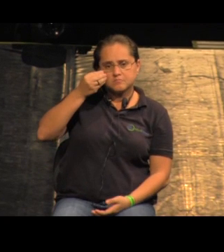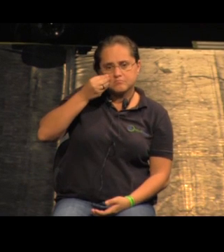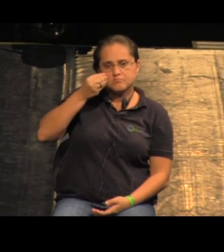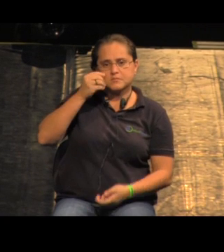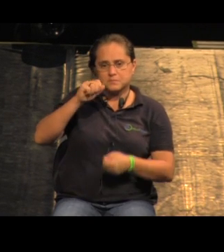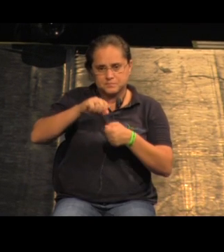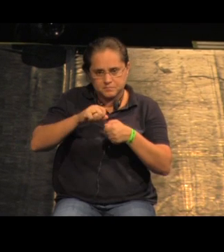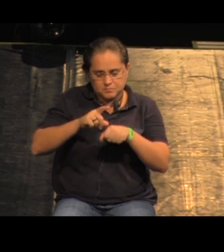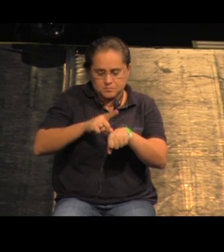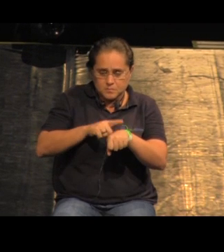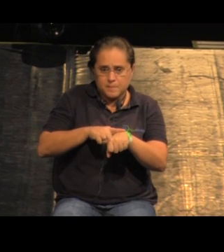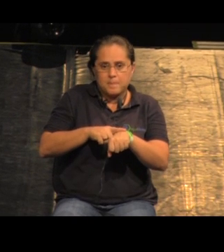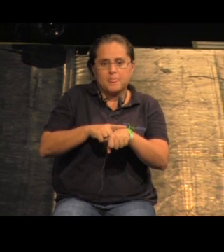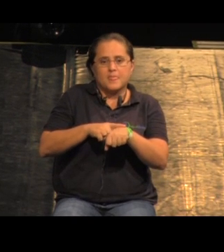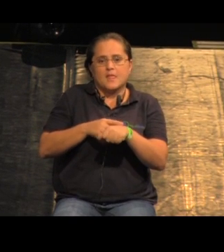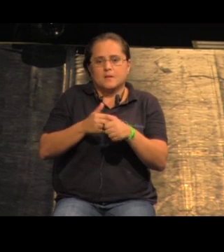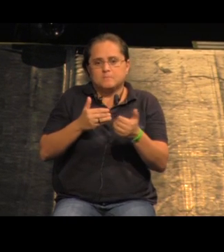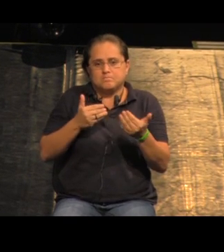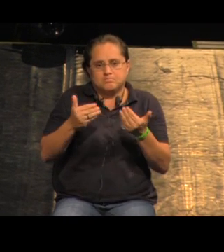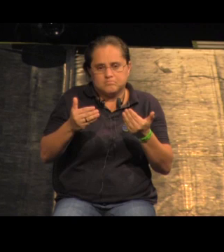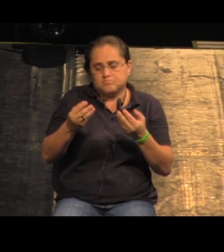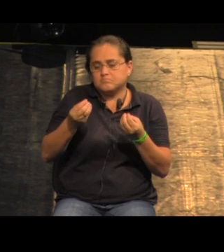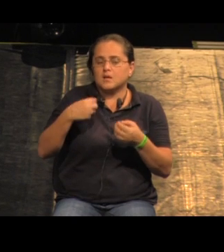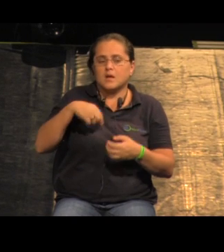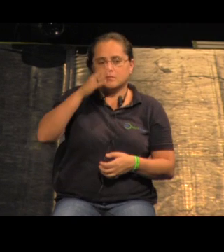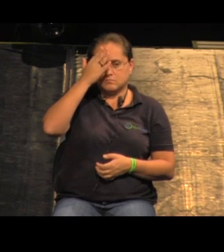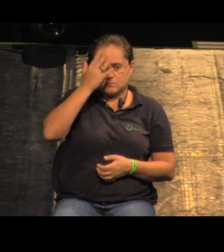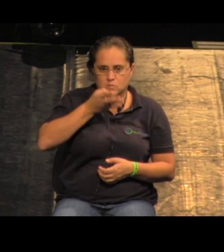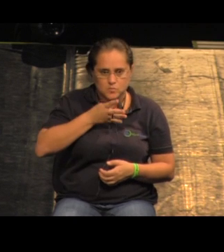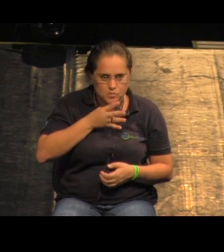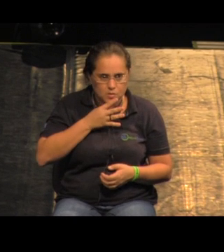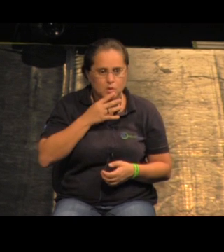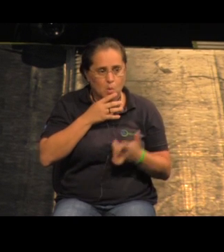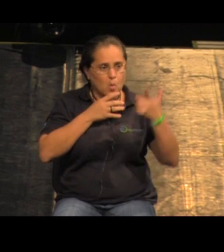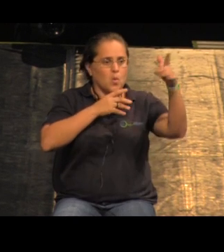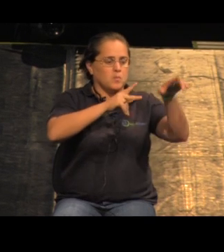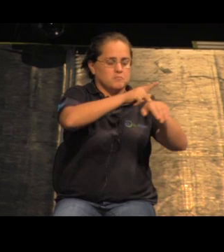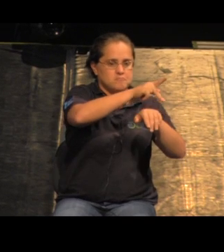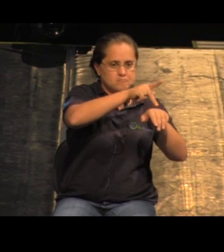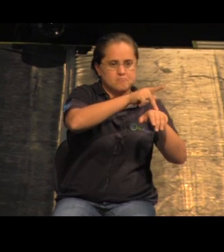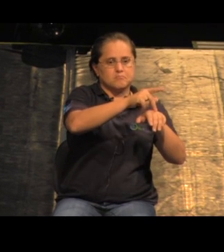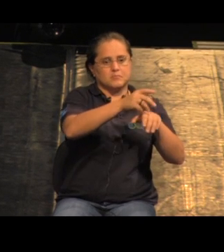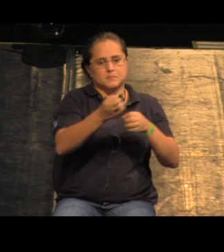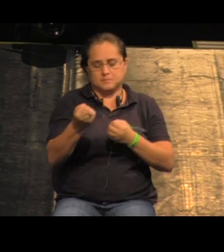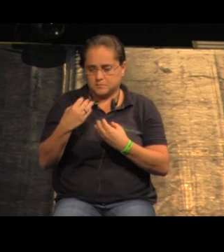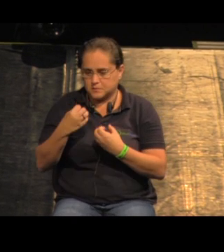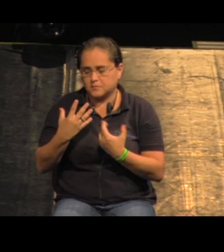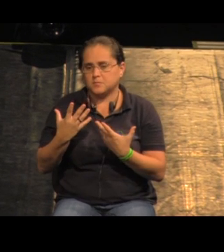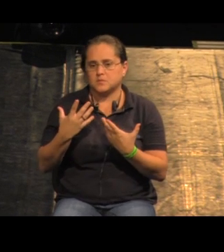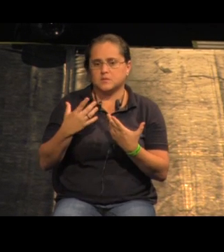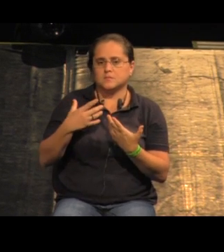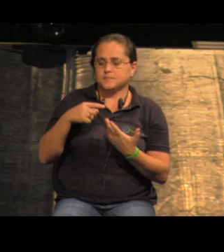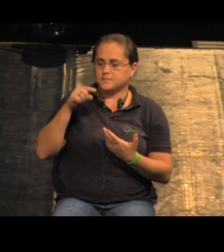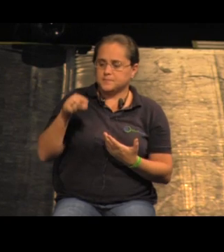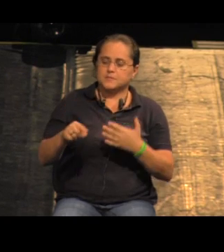nesse momento, uma tropicalização daquilo que a gente conseguia ver em outros países. Então, está na área central.